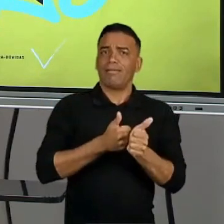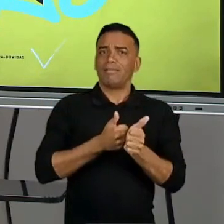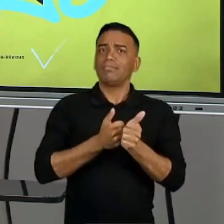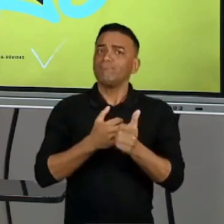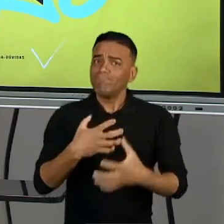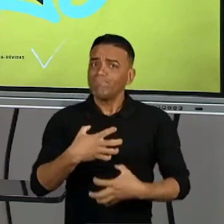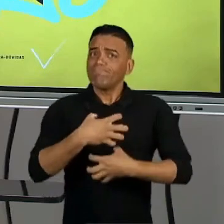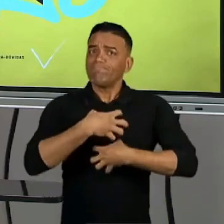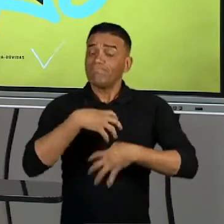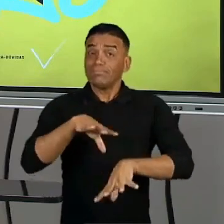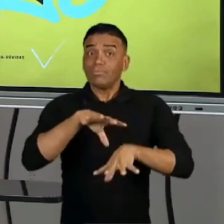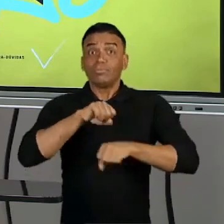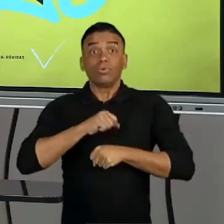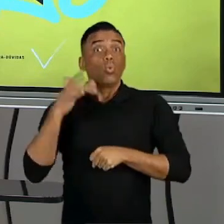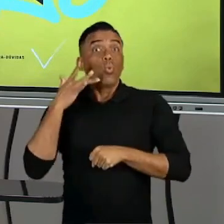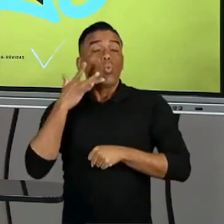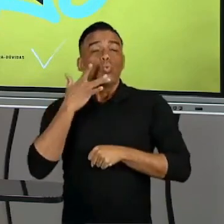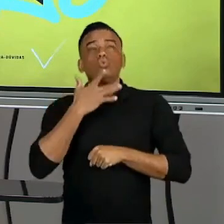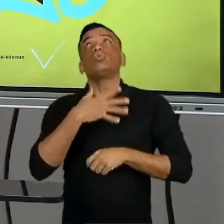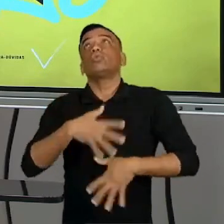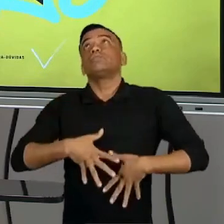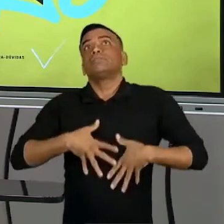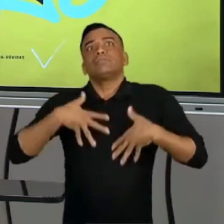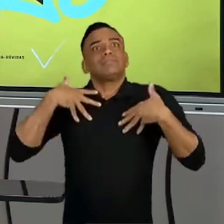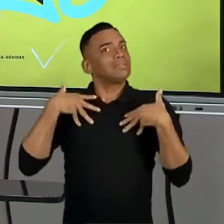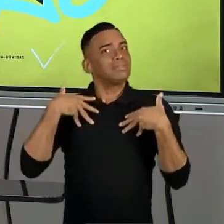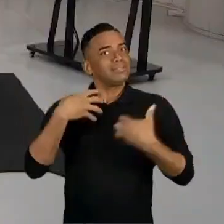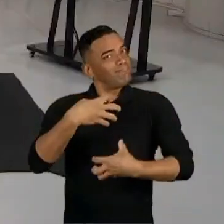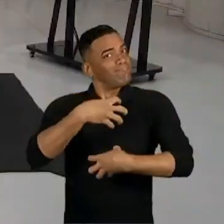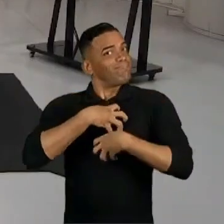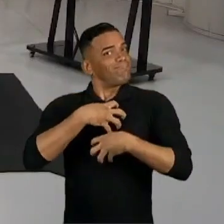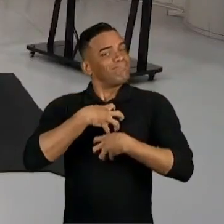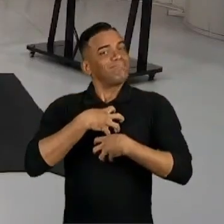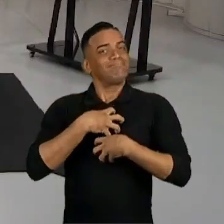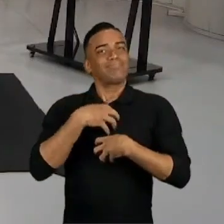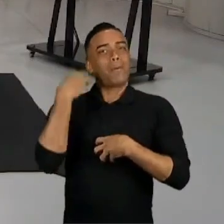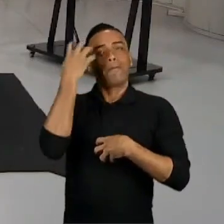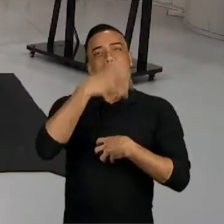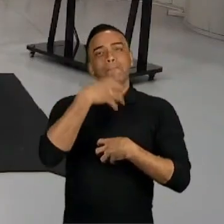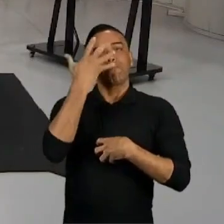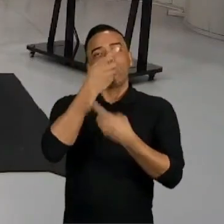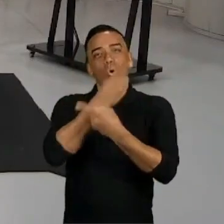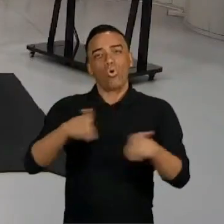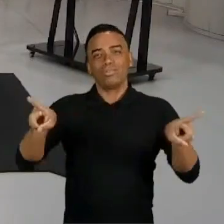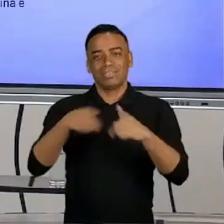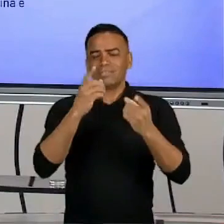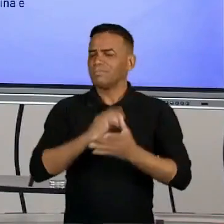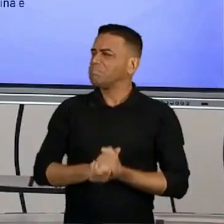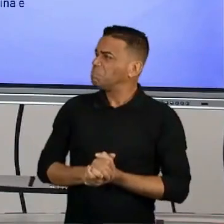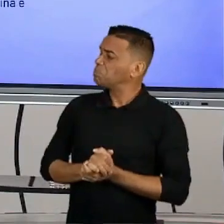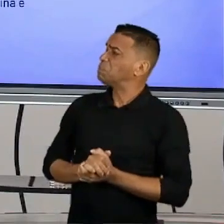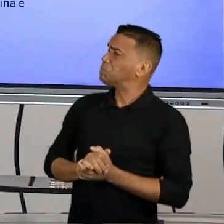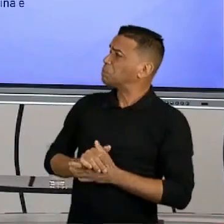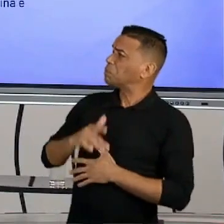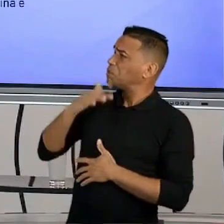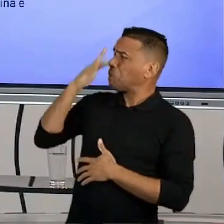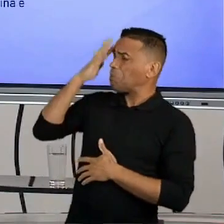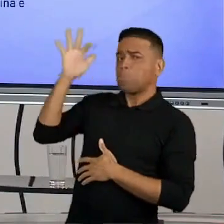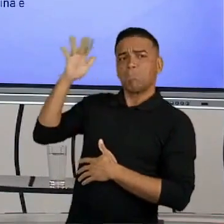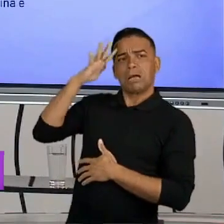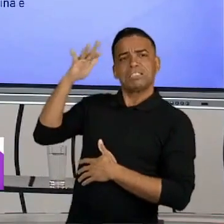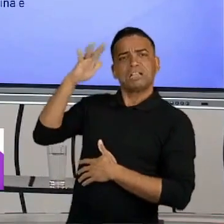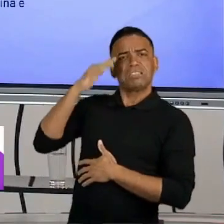sensação gostosa de escutar. Isso a gente chama de música. Olha só. Nunca havia imaginado nessa questão